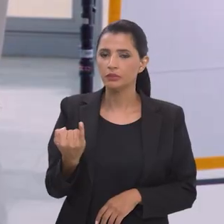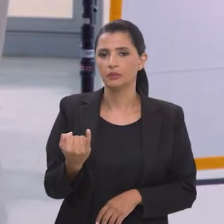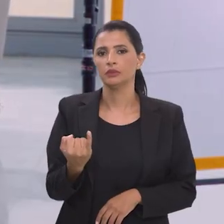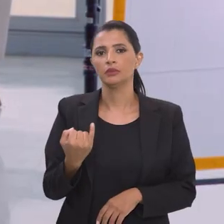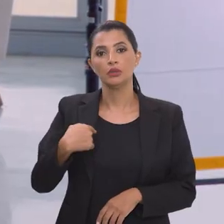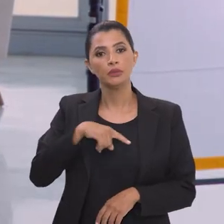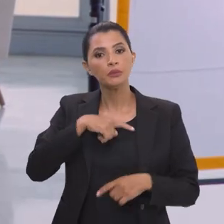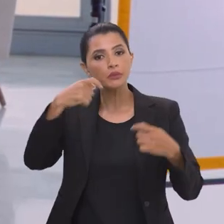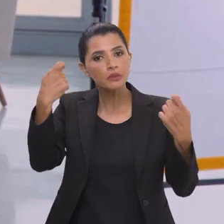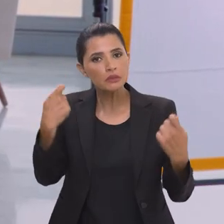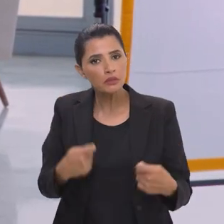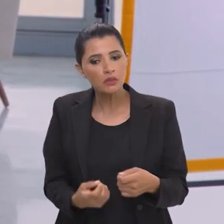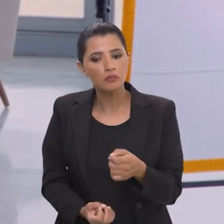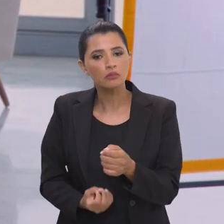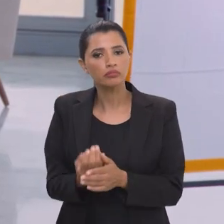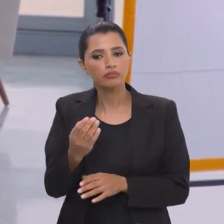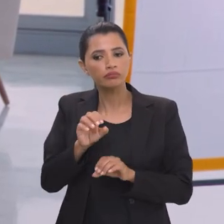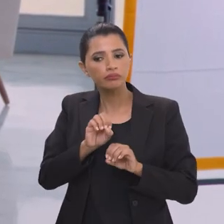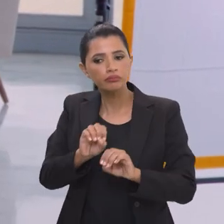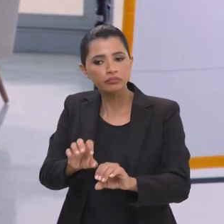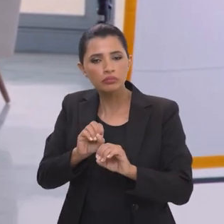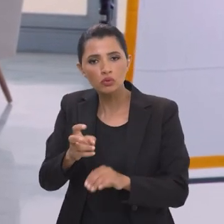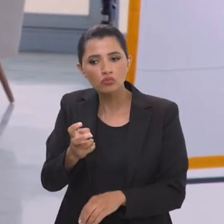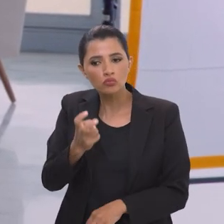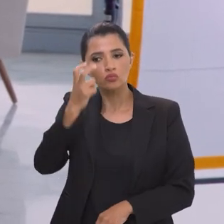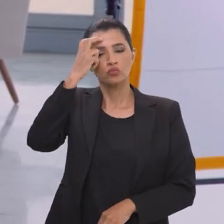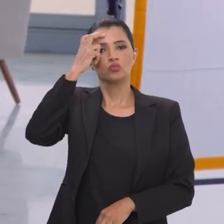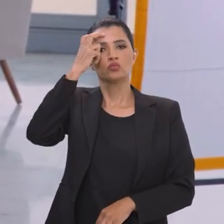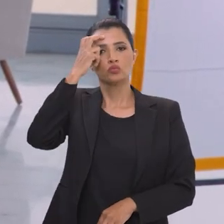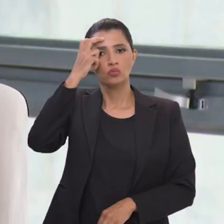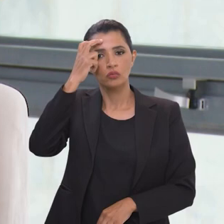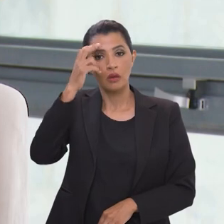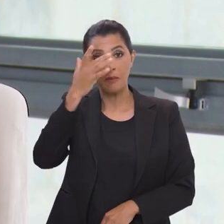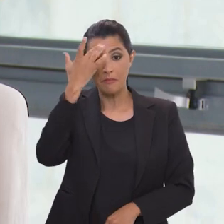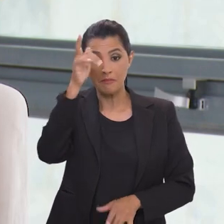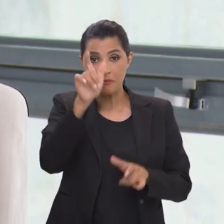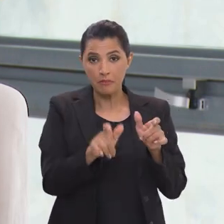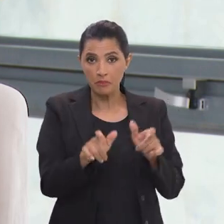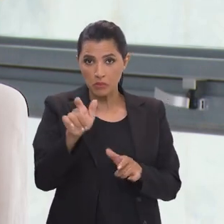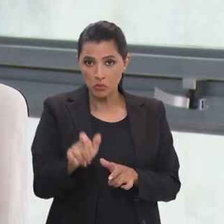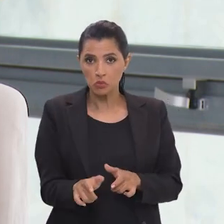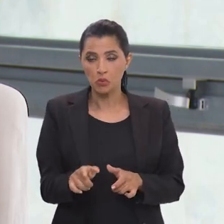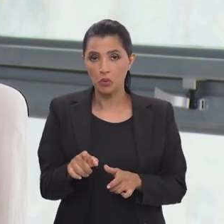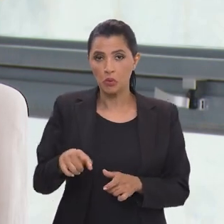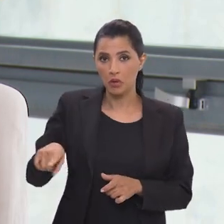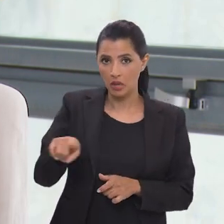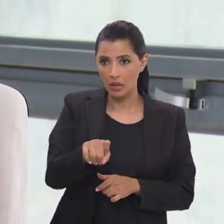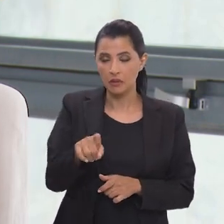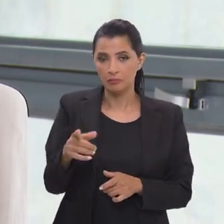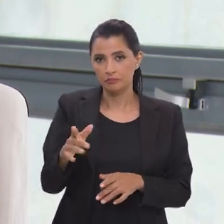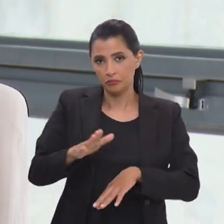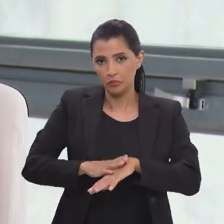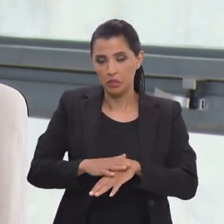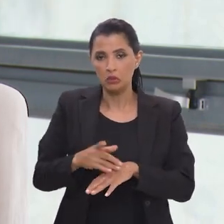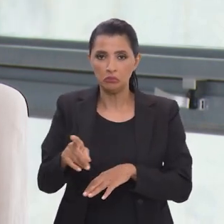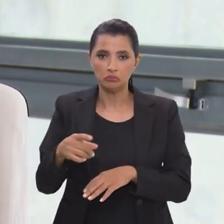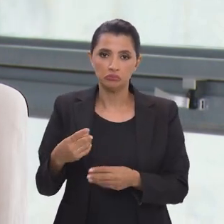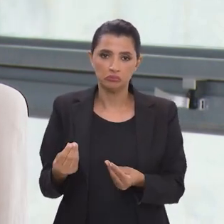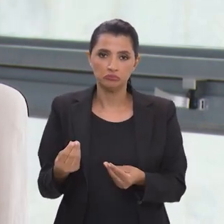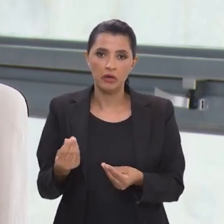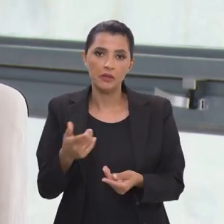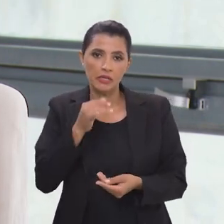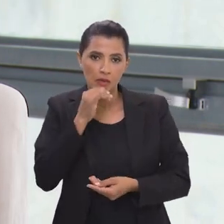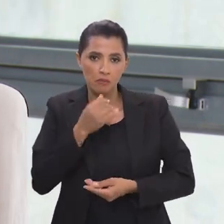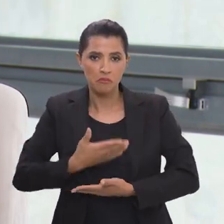é tema muito importante quer dizer nós precisamos criar uma cultura as pessoas assim como elas quando vão